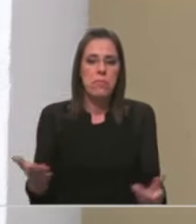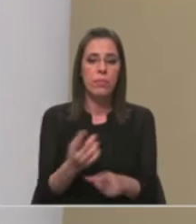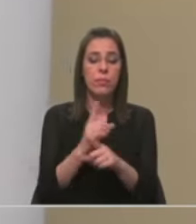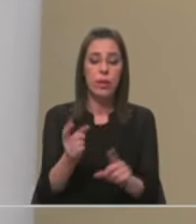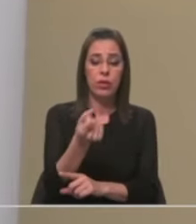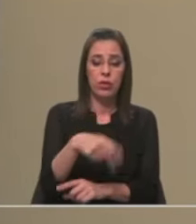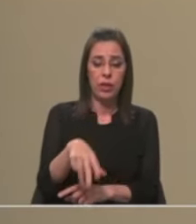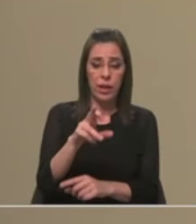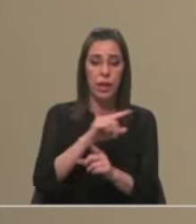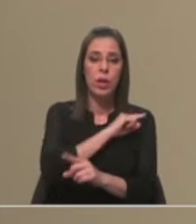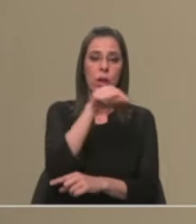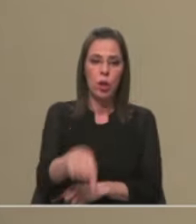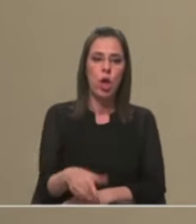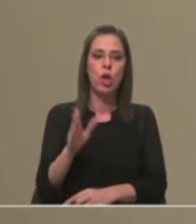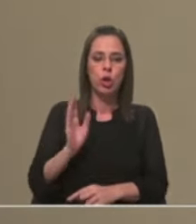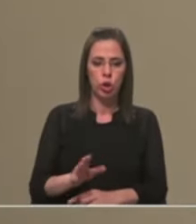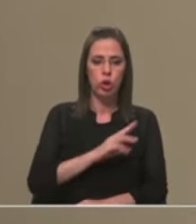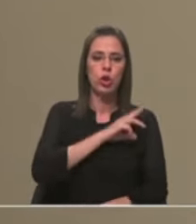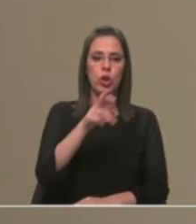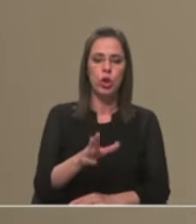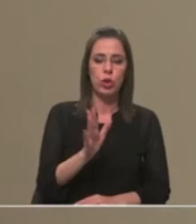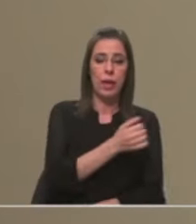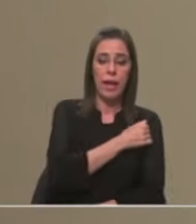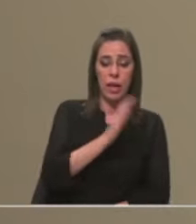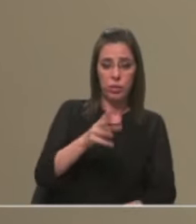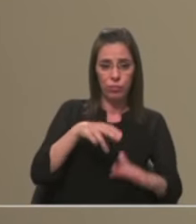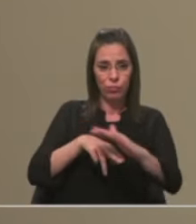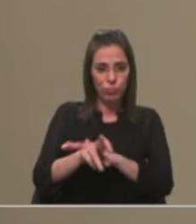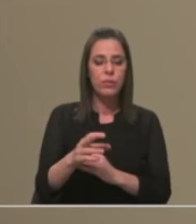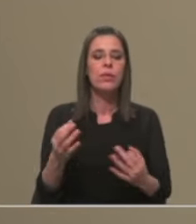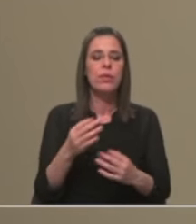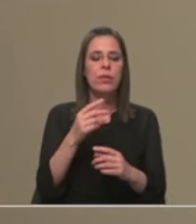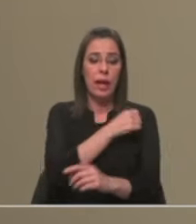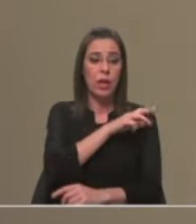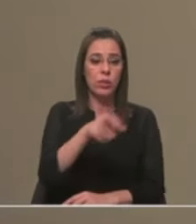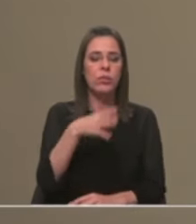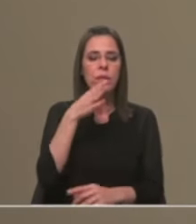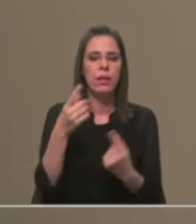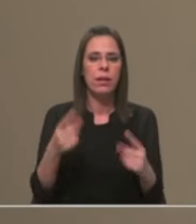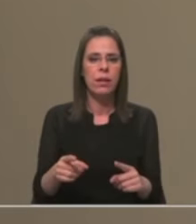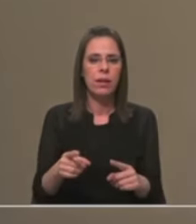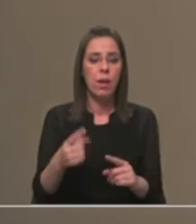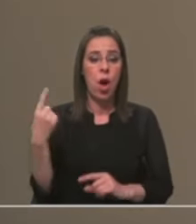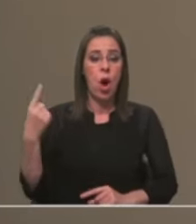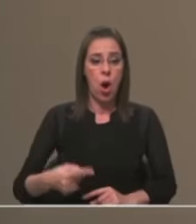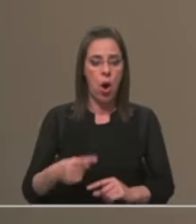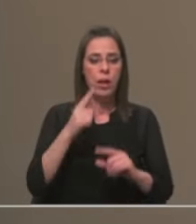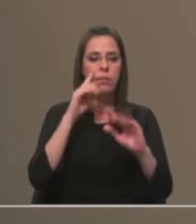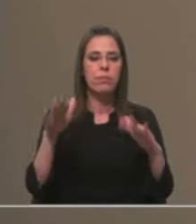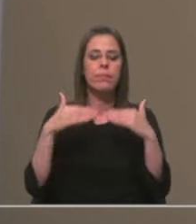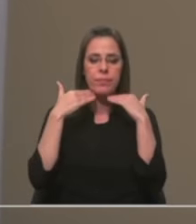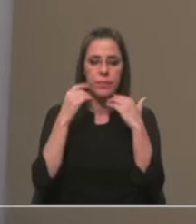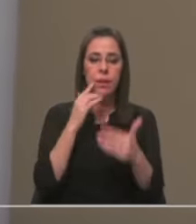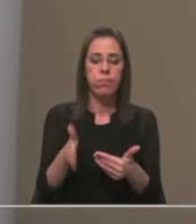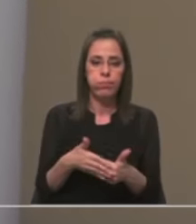a GNR, que já cá tinha vindo a esta casa, chegou mesmo a dizer que havia uma ordem para internar